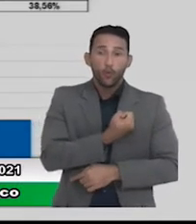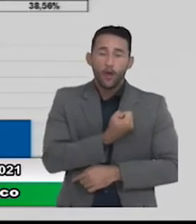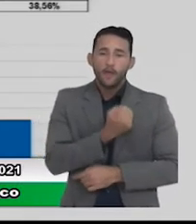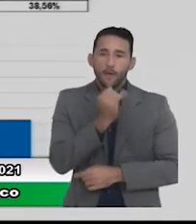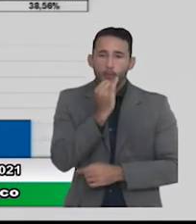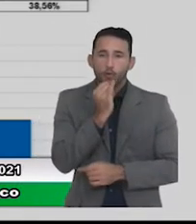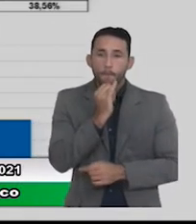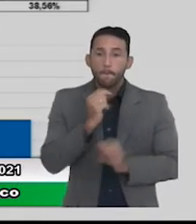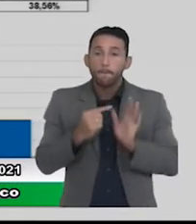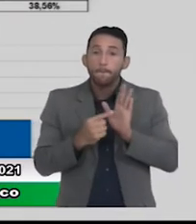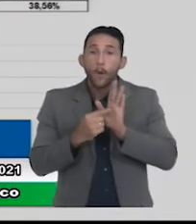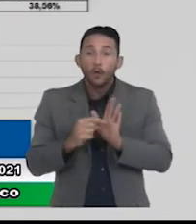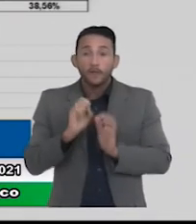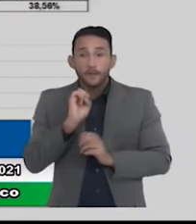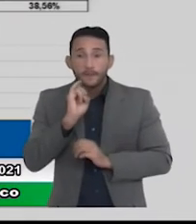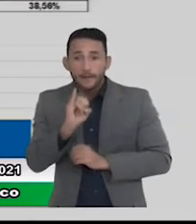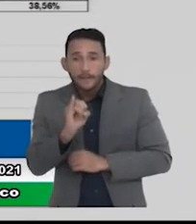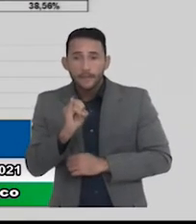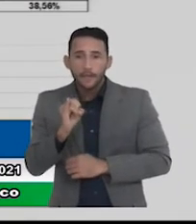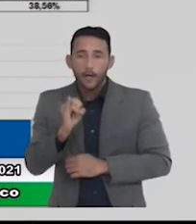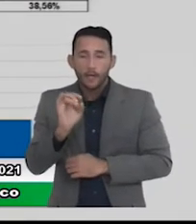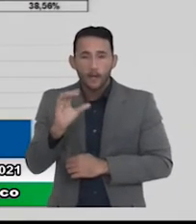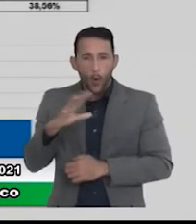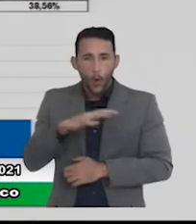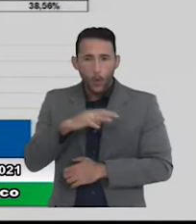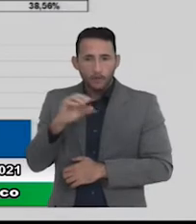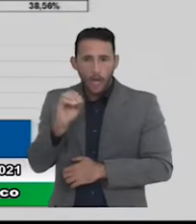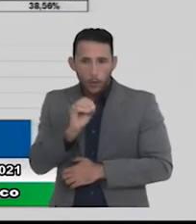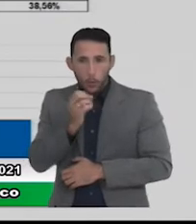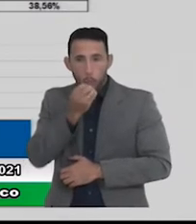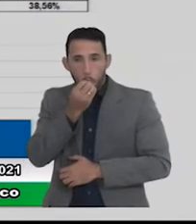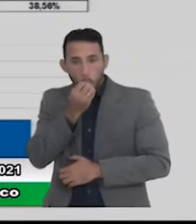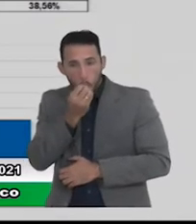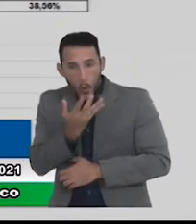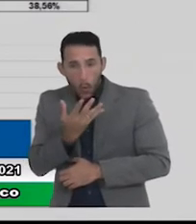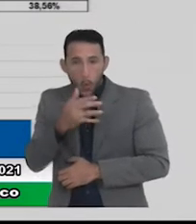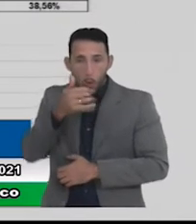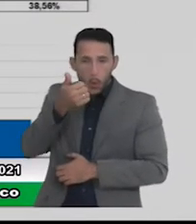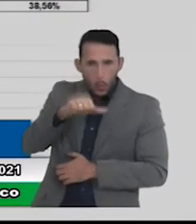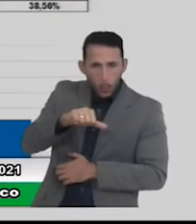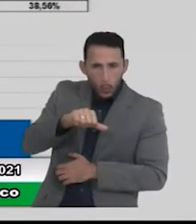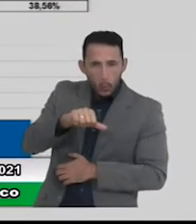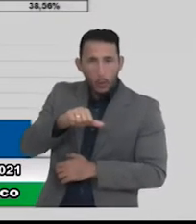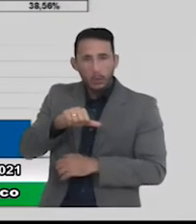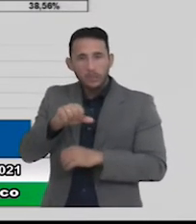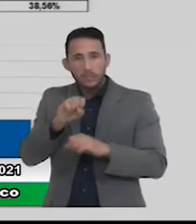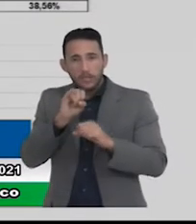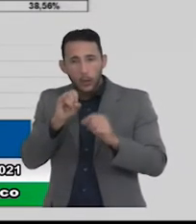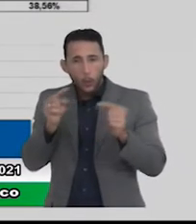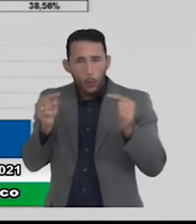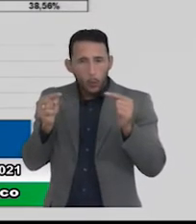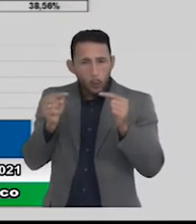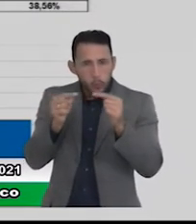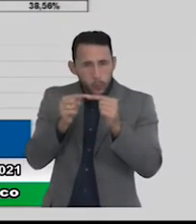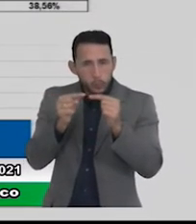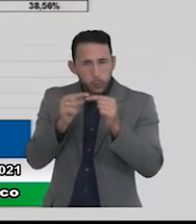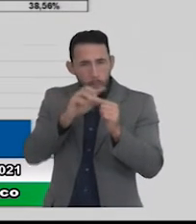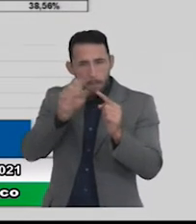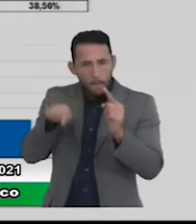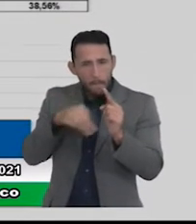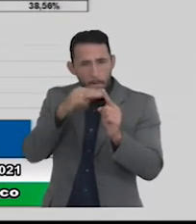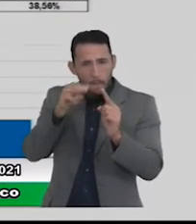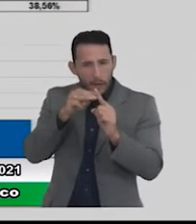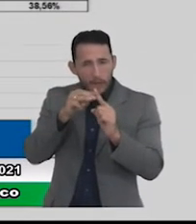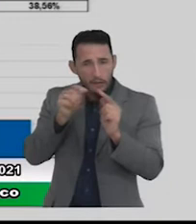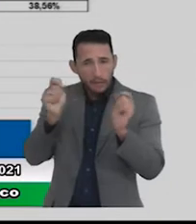fiscal do município ela disse poxa esse município ele está cumprindo com as suas metas que estabeleceu ele tem